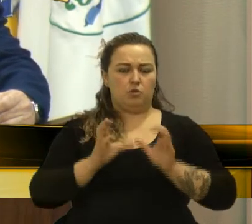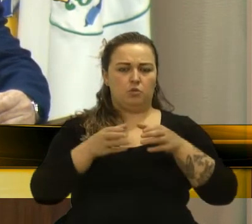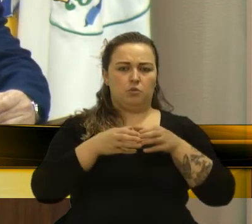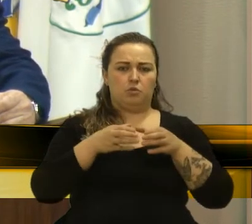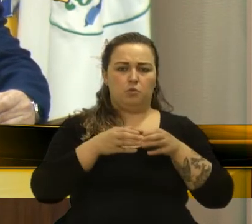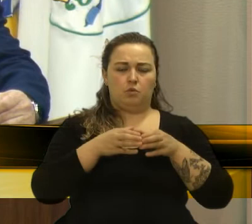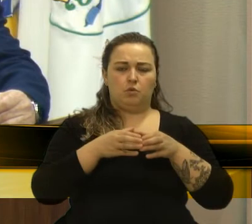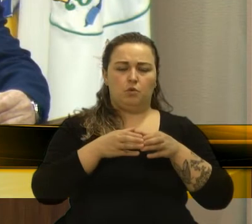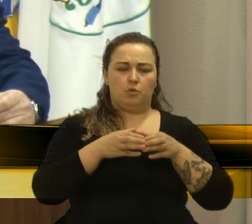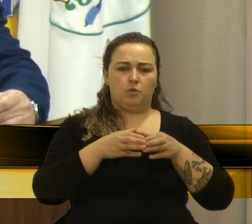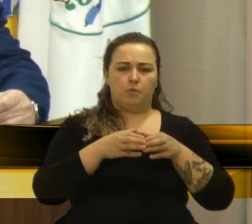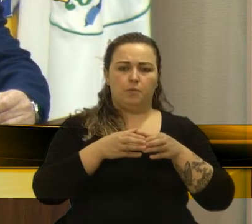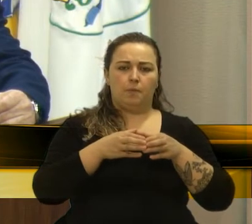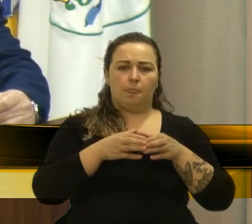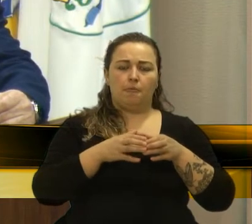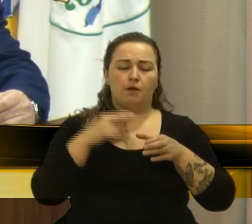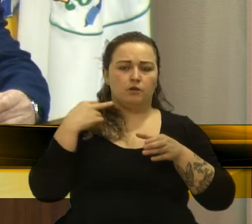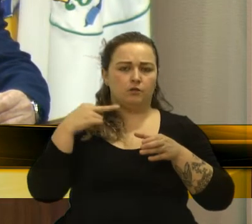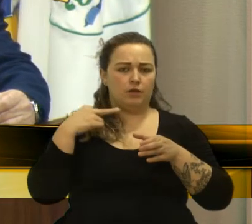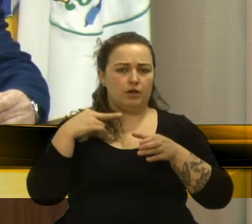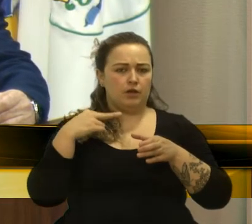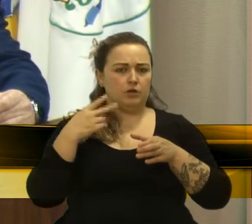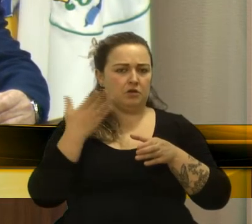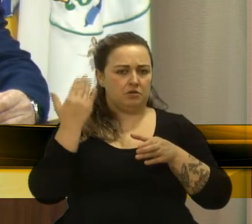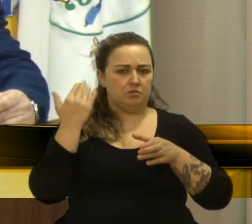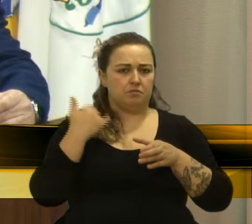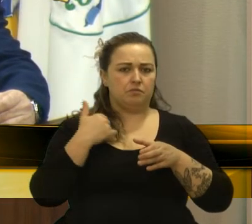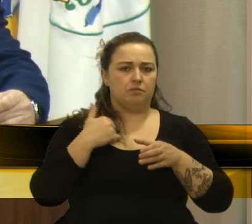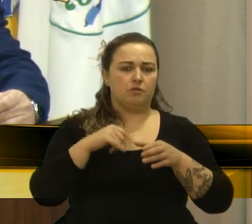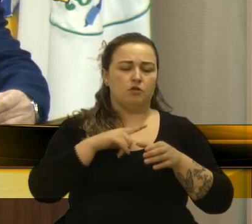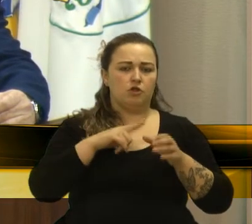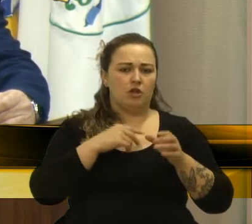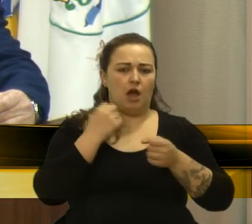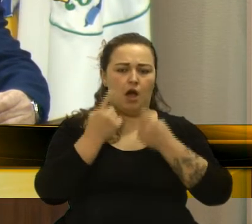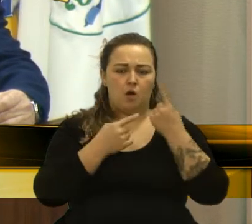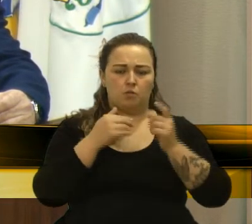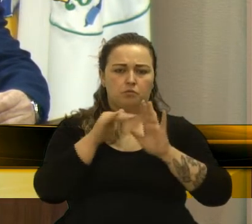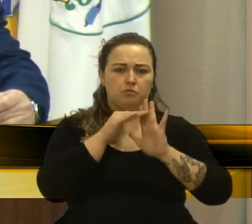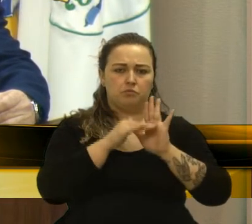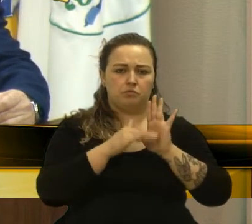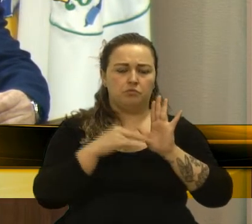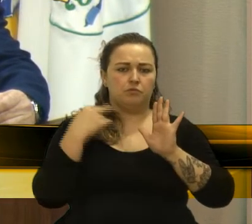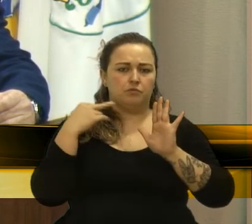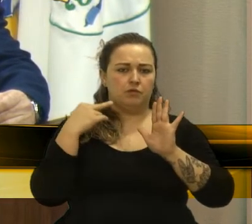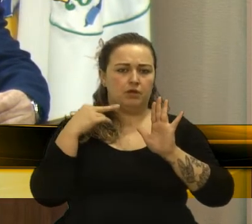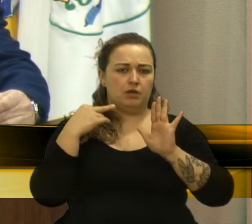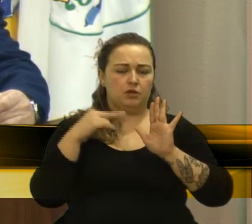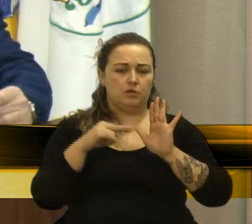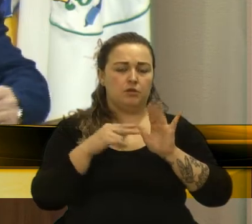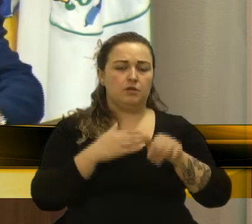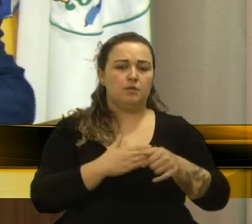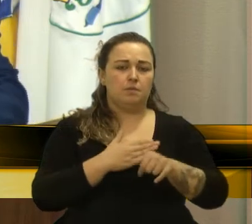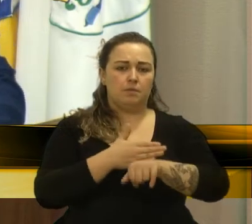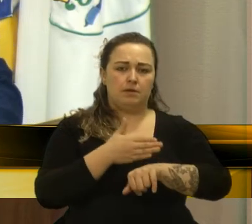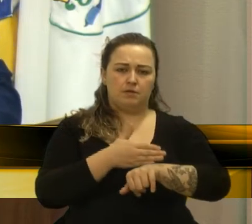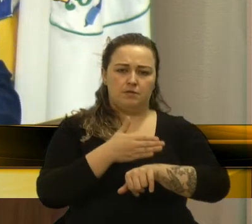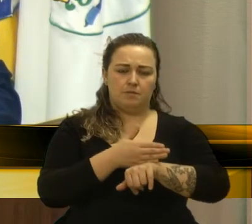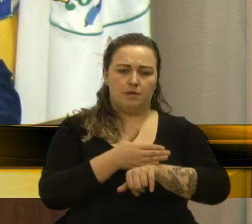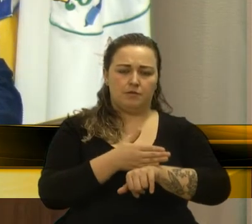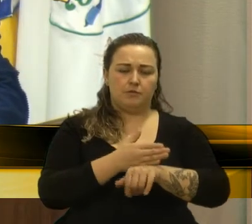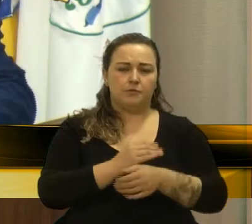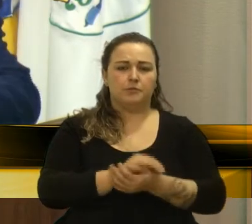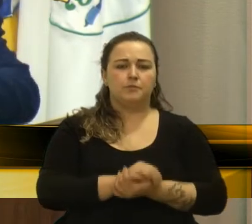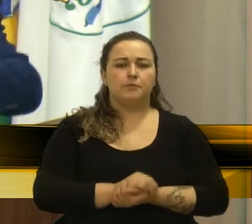Daniel Guerra, Edson da Rosa, Henrique Silva, Kiko Girardi, Nerio Carteiro, Raimundo Bampi e o Aston Serqueira.